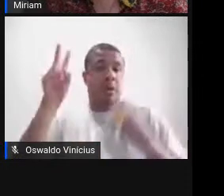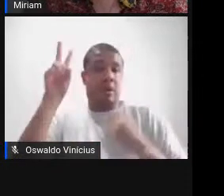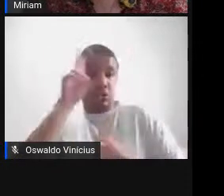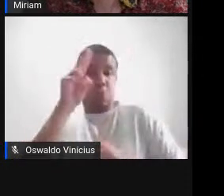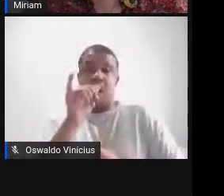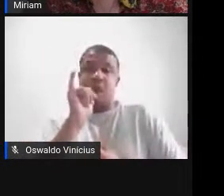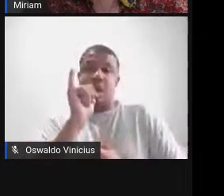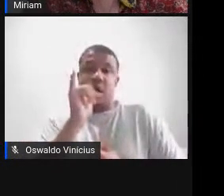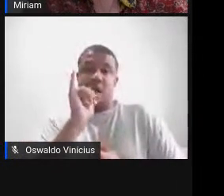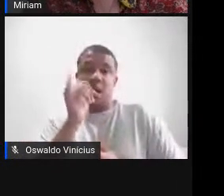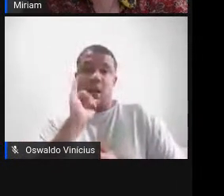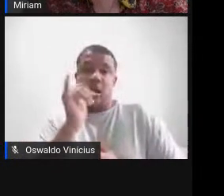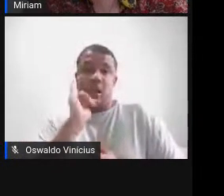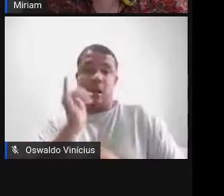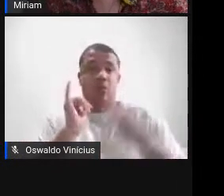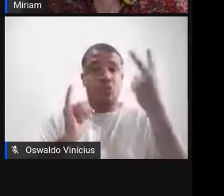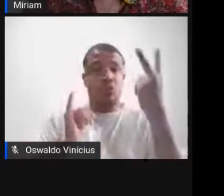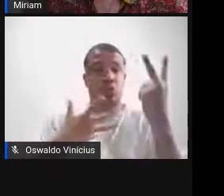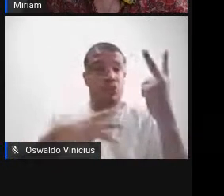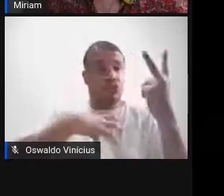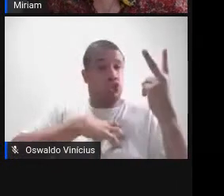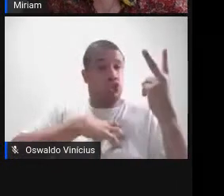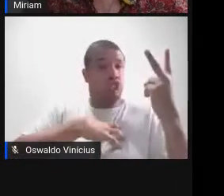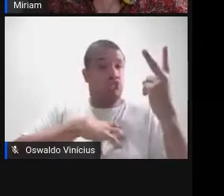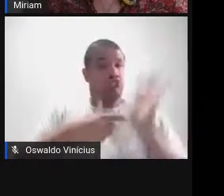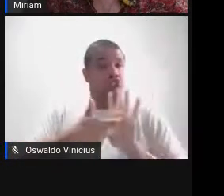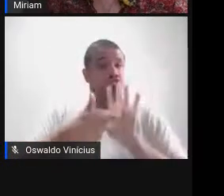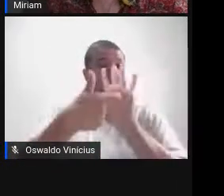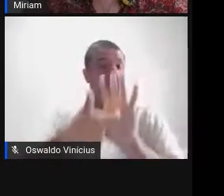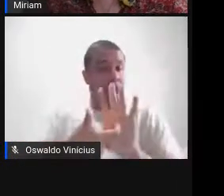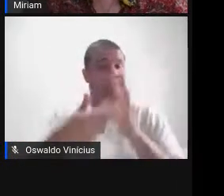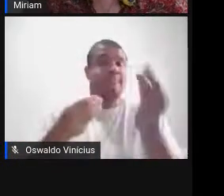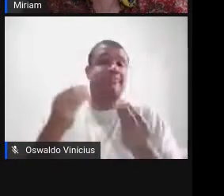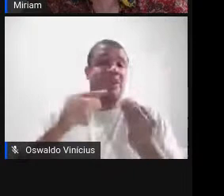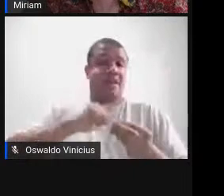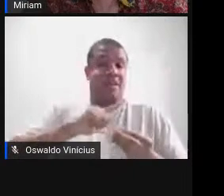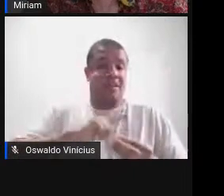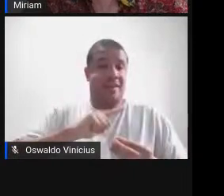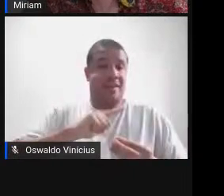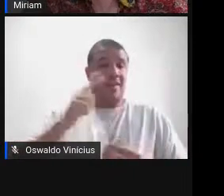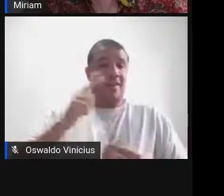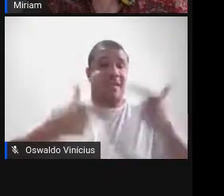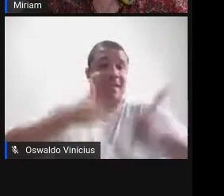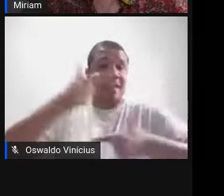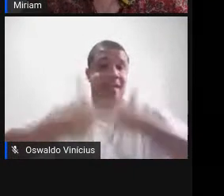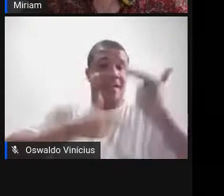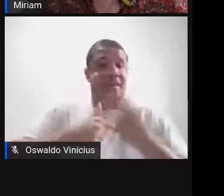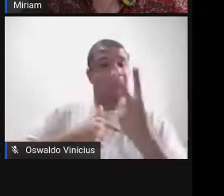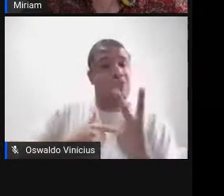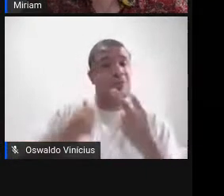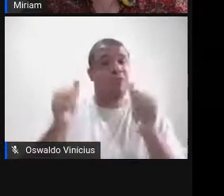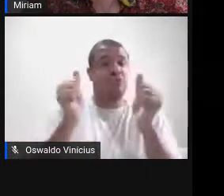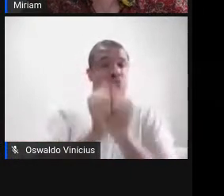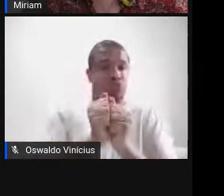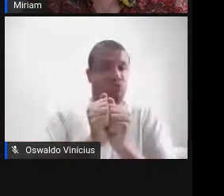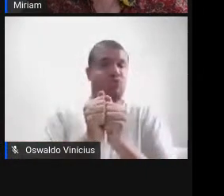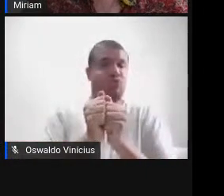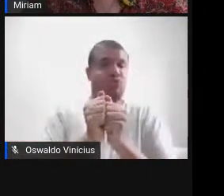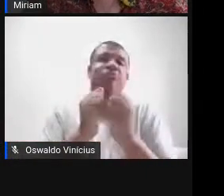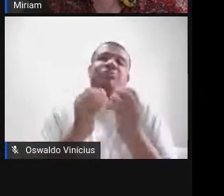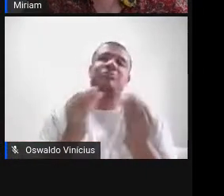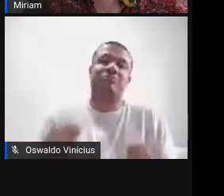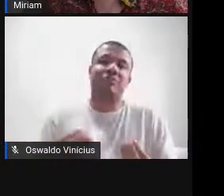em duas diferentes formas de expressão faz com que a mente trabalhe com as duas versões ao mesmo tempo, atuando em nossa